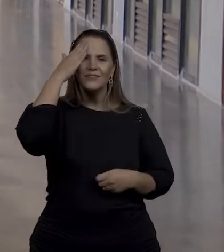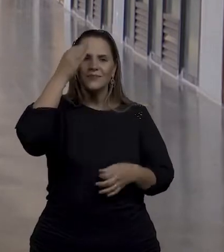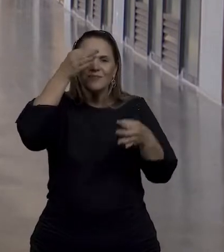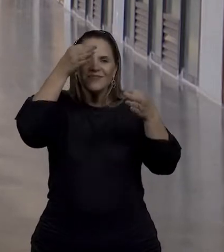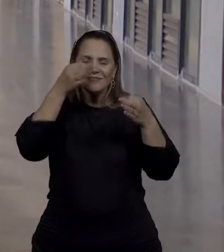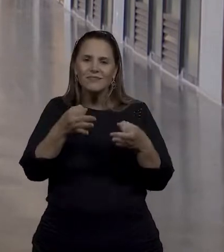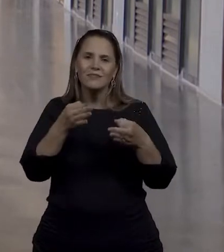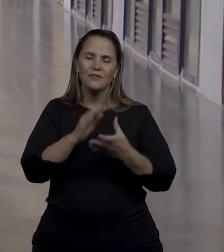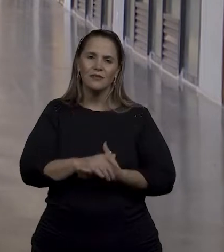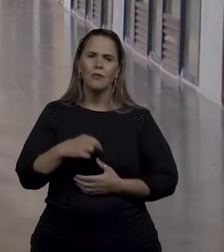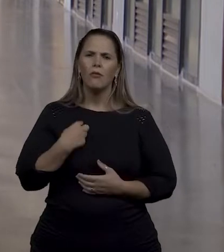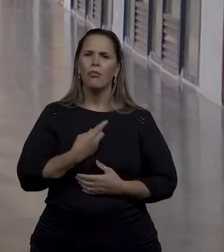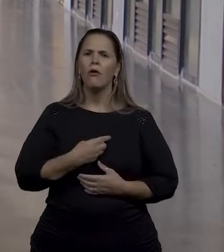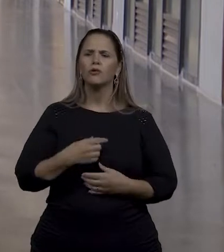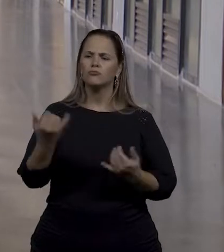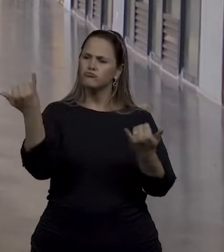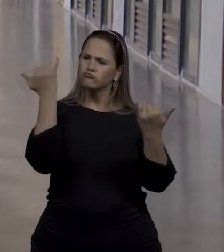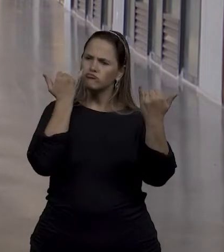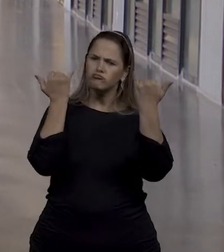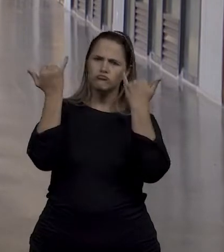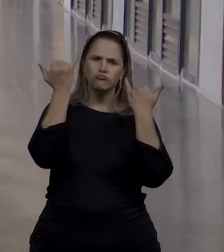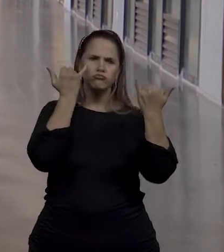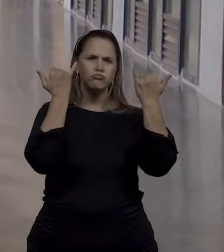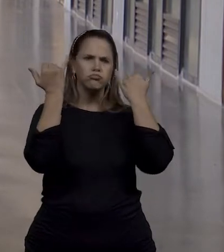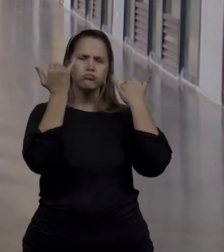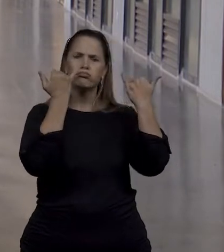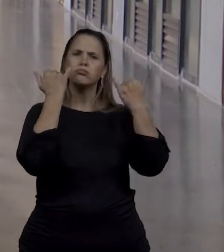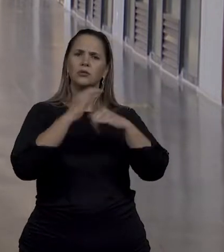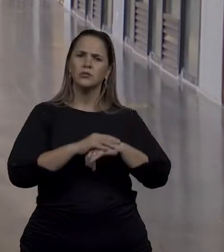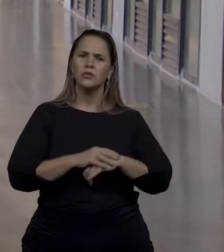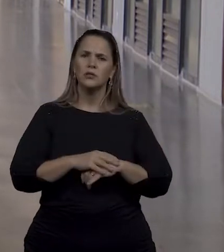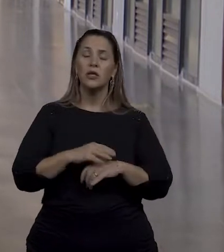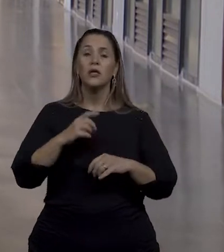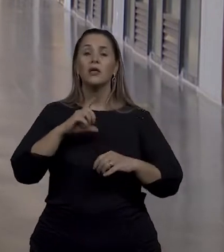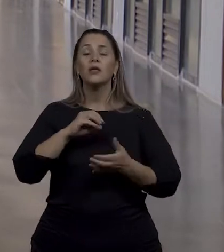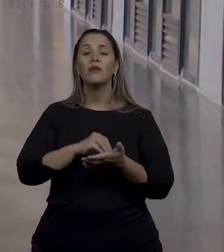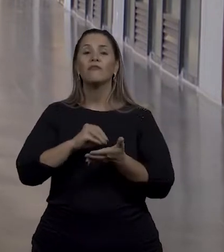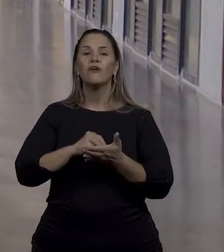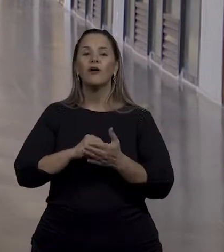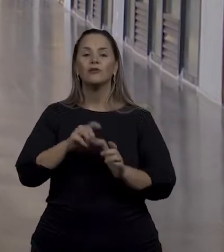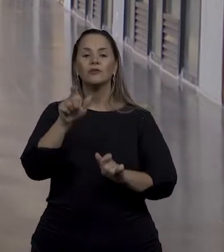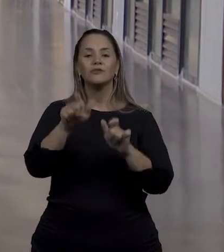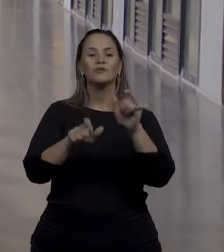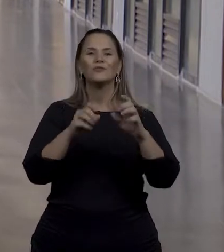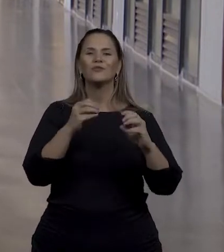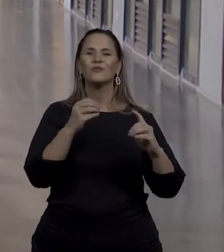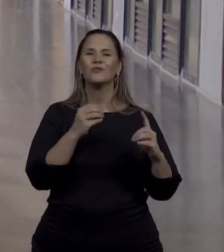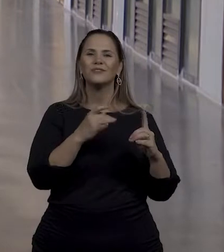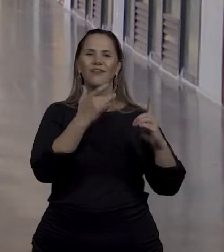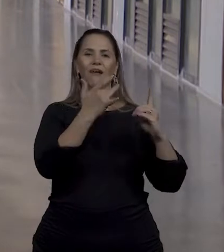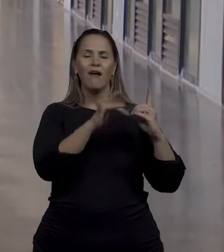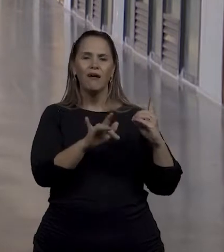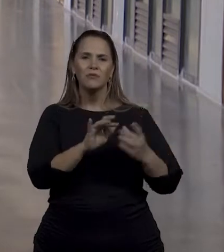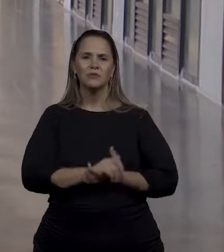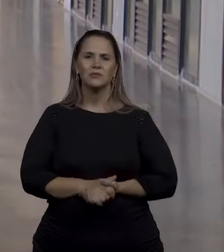A gente ouve muitos discursos, por exemplo, de uma falta de capacidade das pessoas ou de uma falta de qualificação, que não se